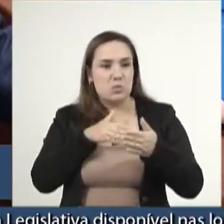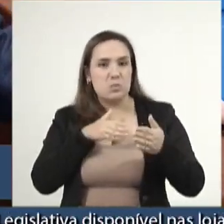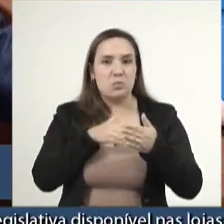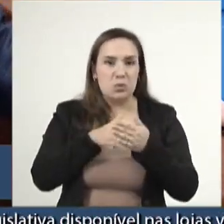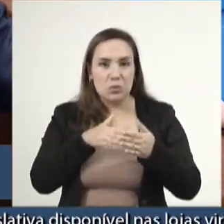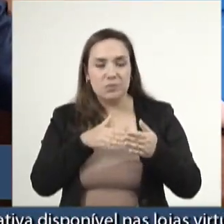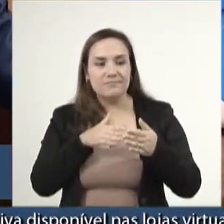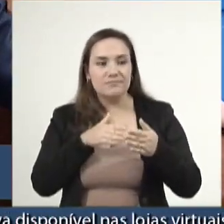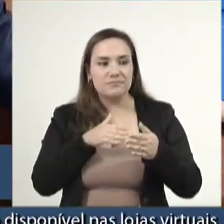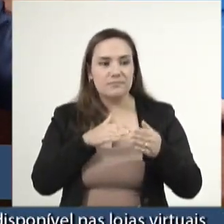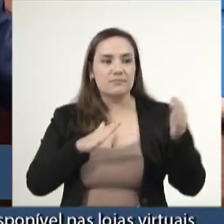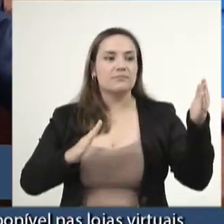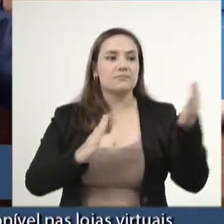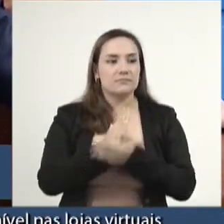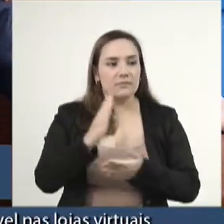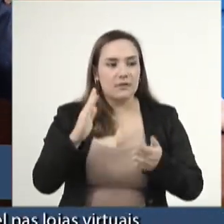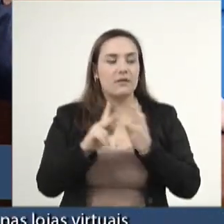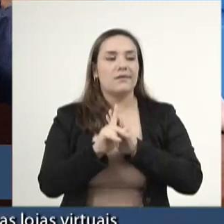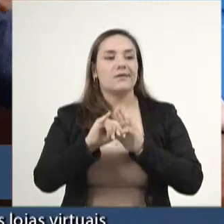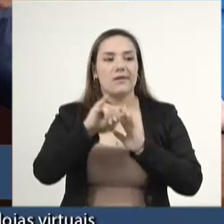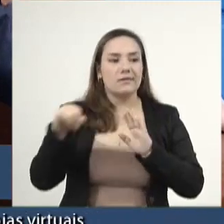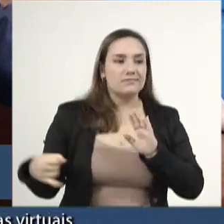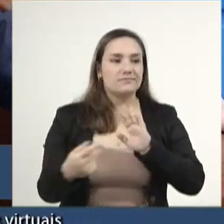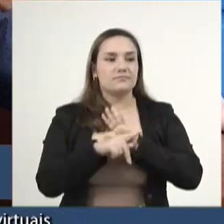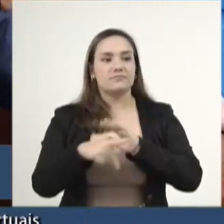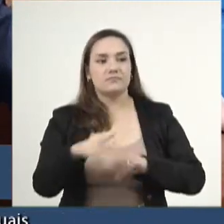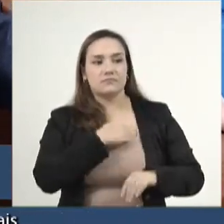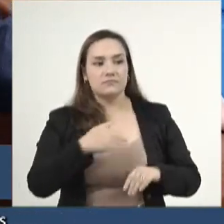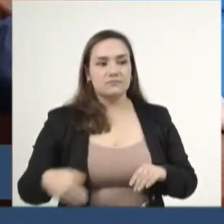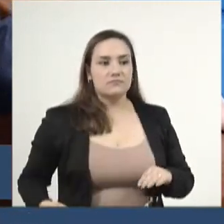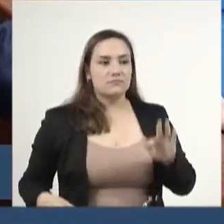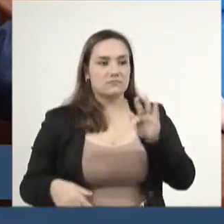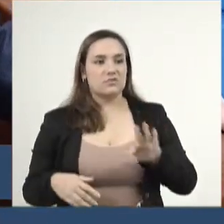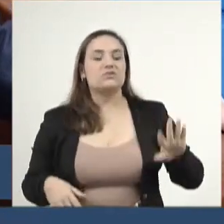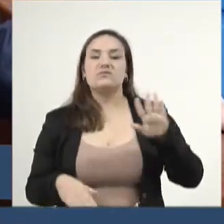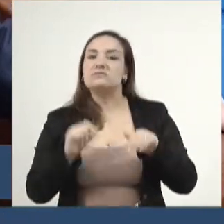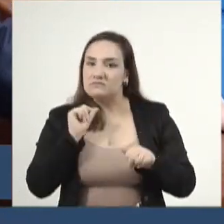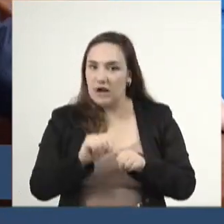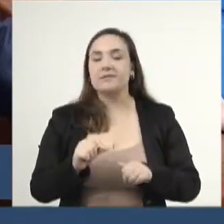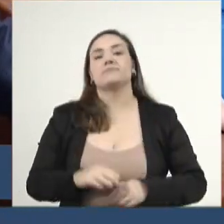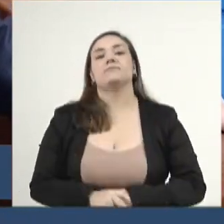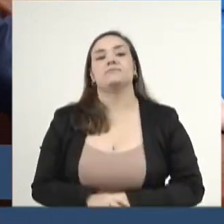a aprovação de projetos do governo federal, ele faz.